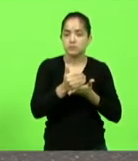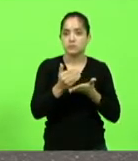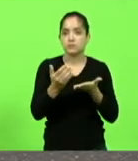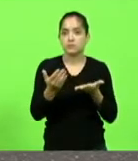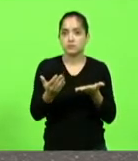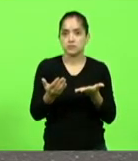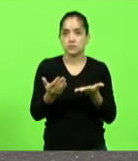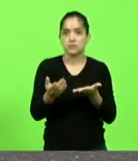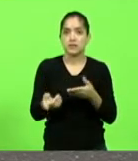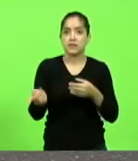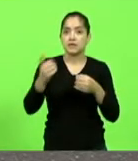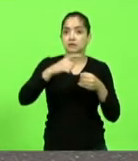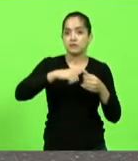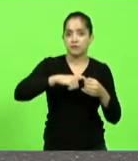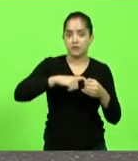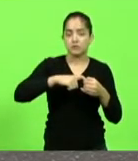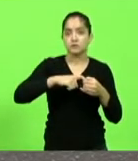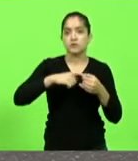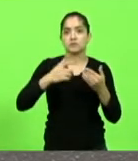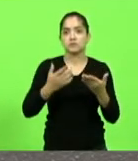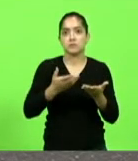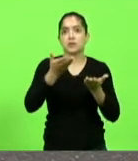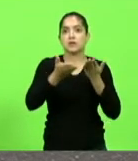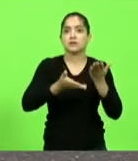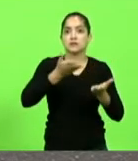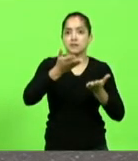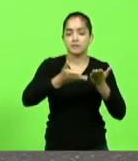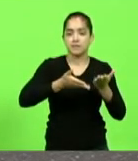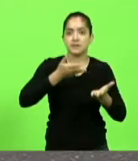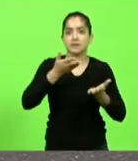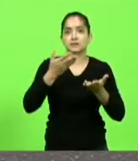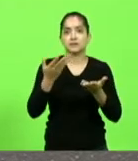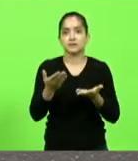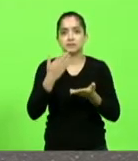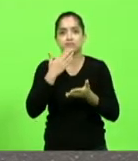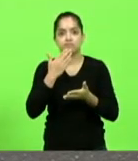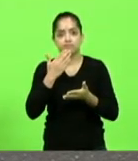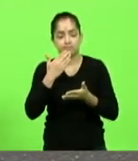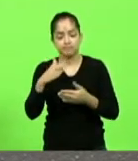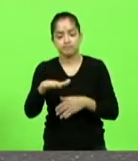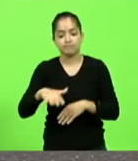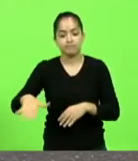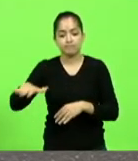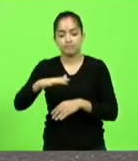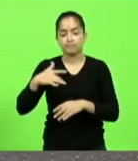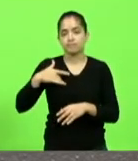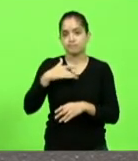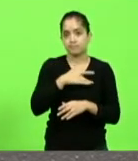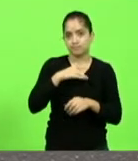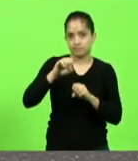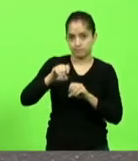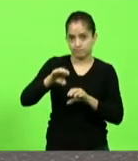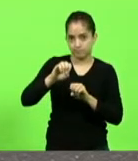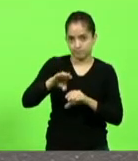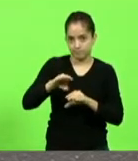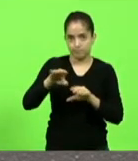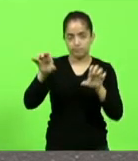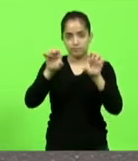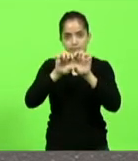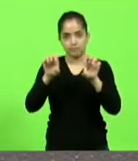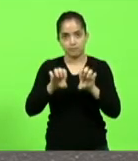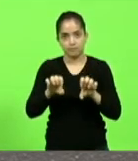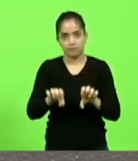retornam para atender as demandas dos catarinenses para a saúde para a educação para a infraestrutura